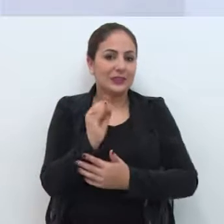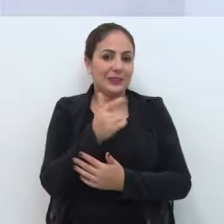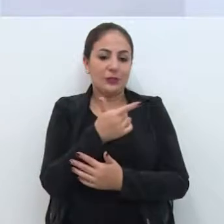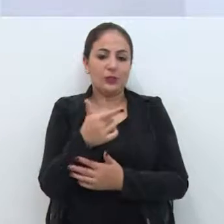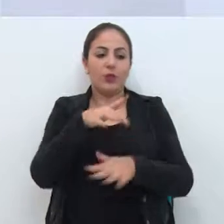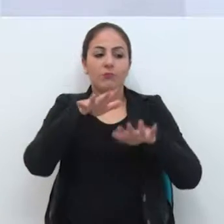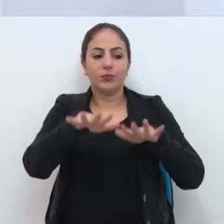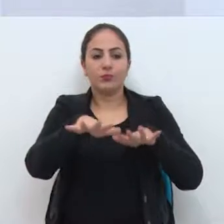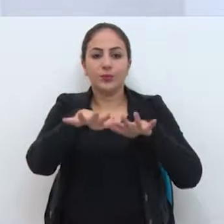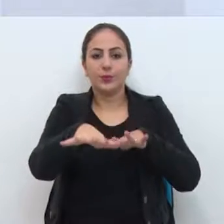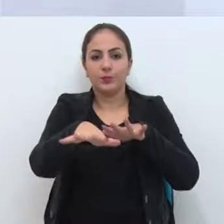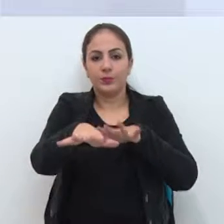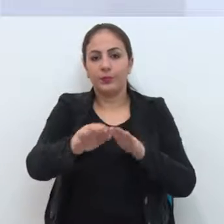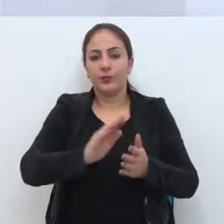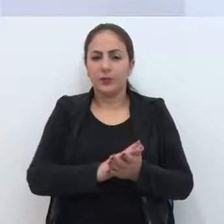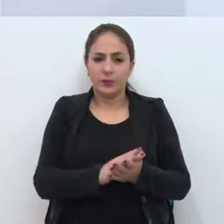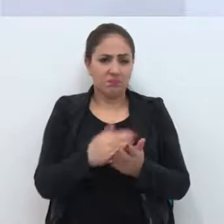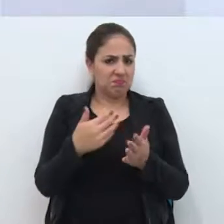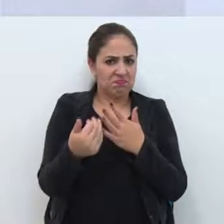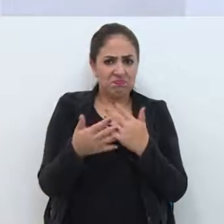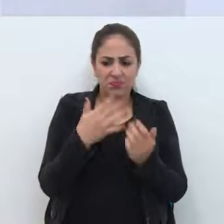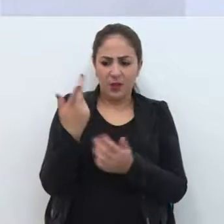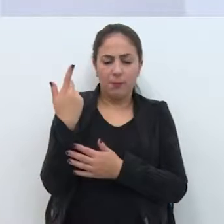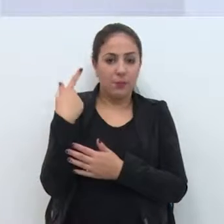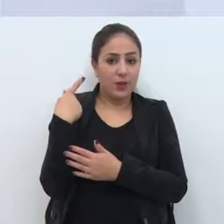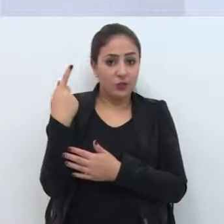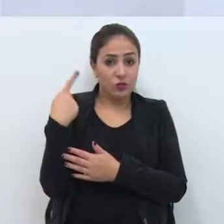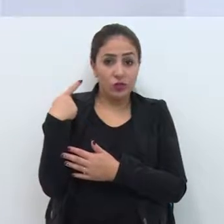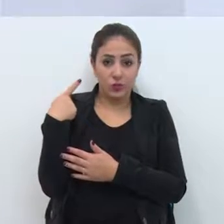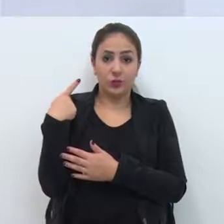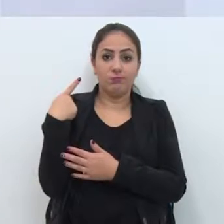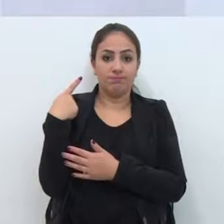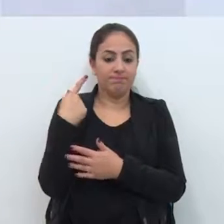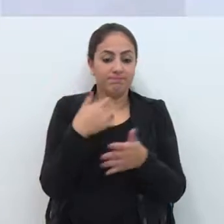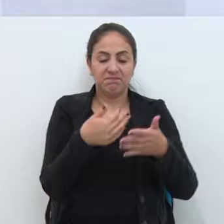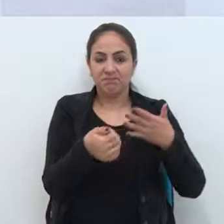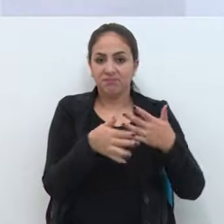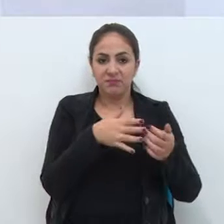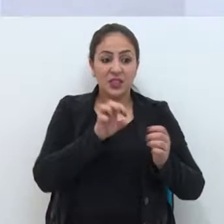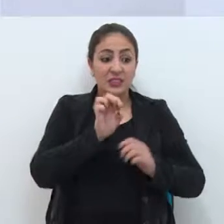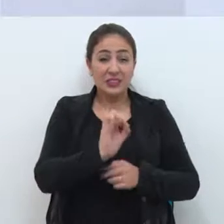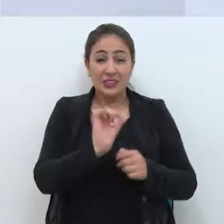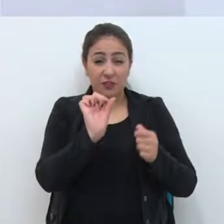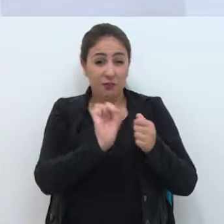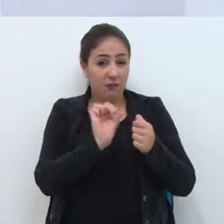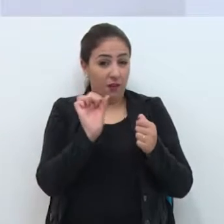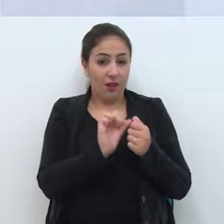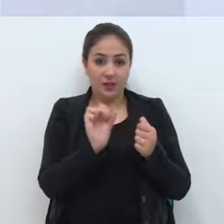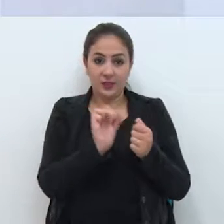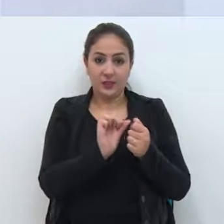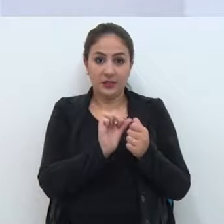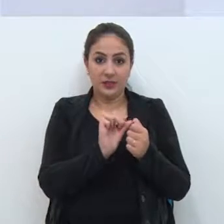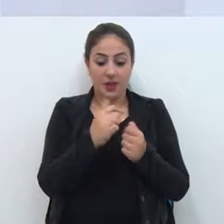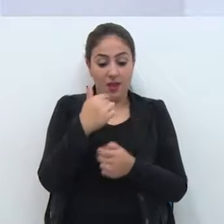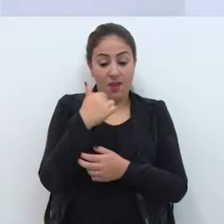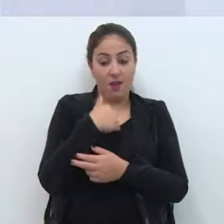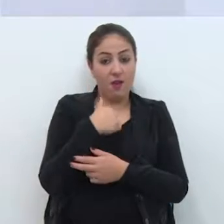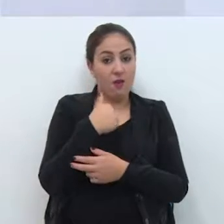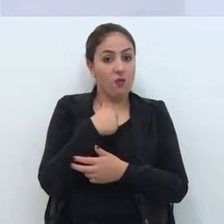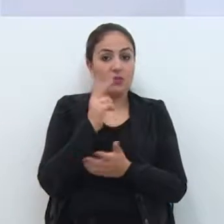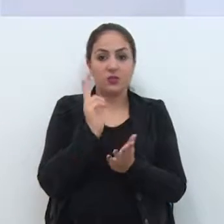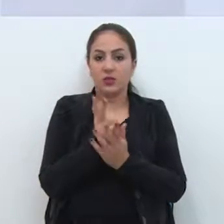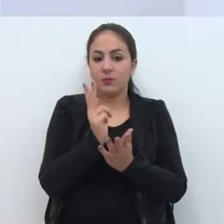essas manifestações. Independente de partido, independente de quem promove, este vereador